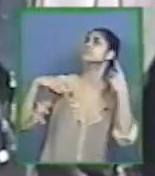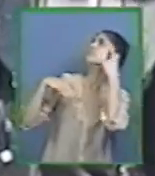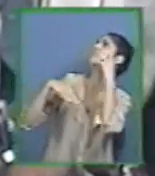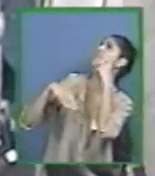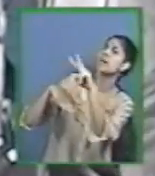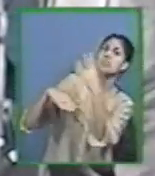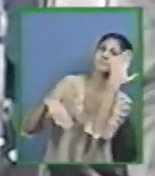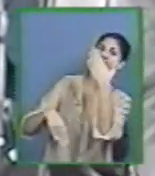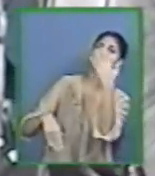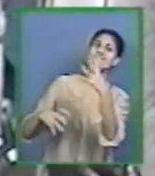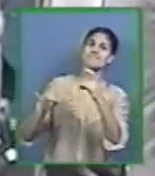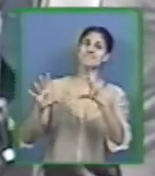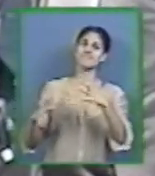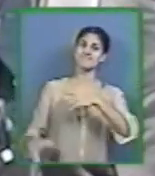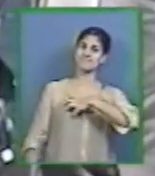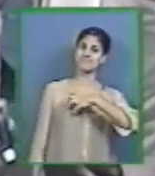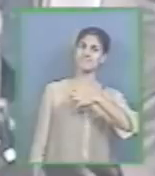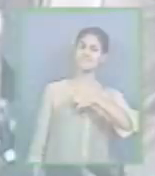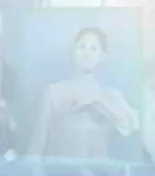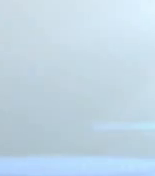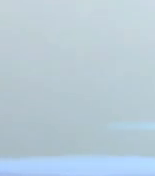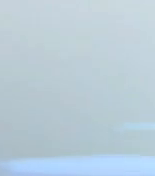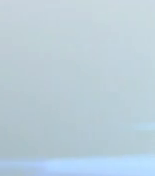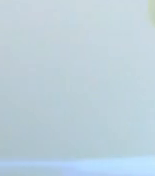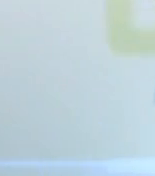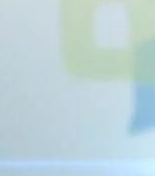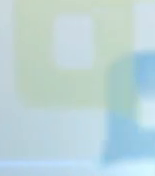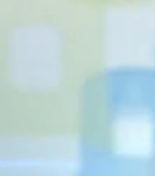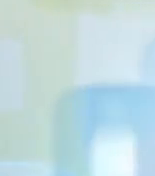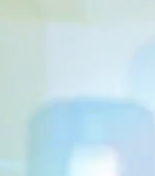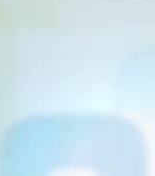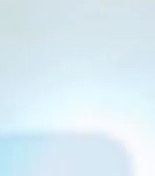Ministradores Obrigado